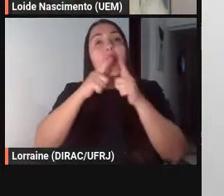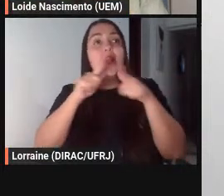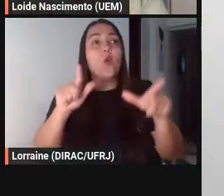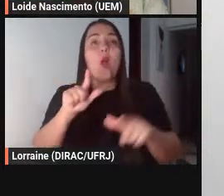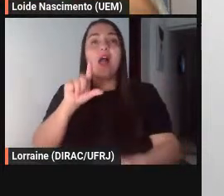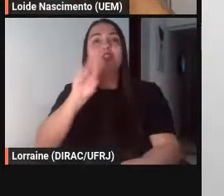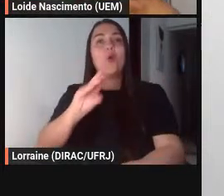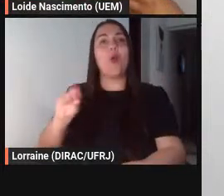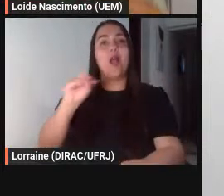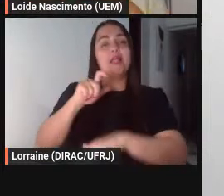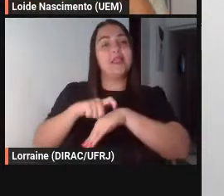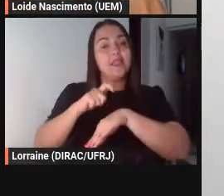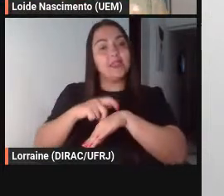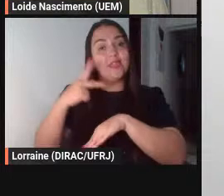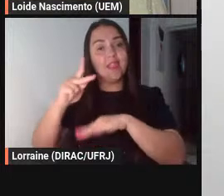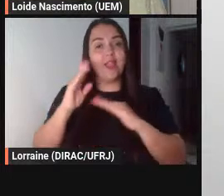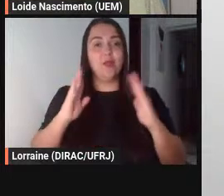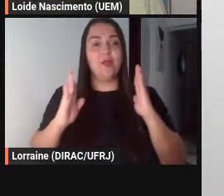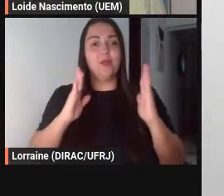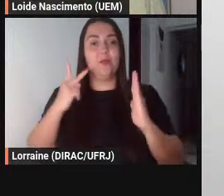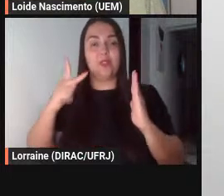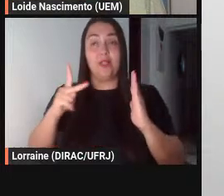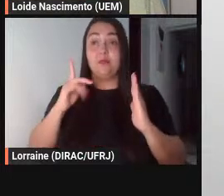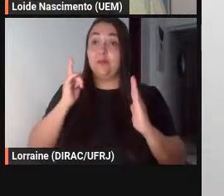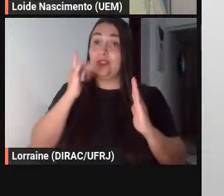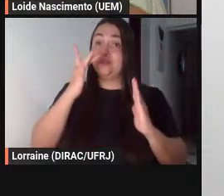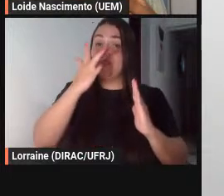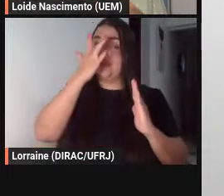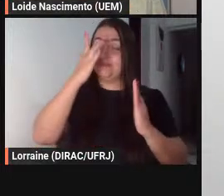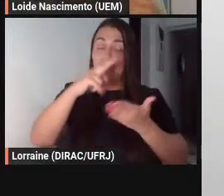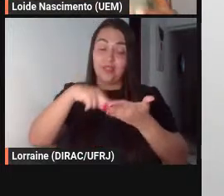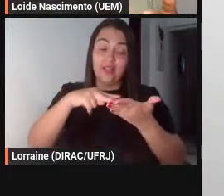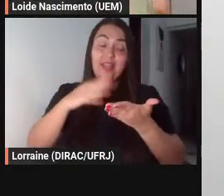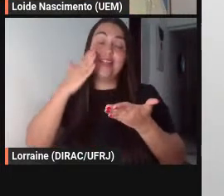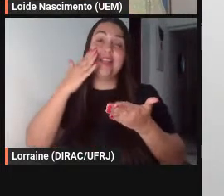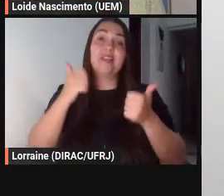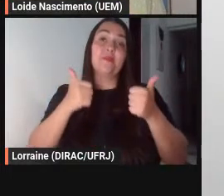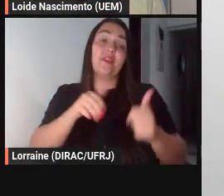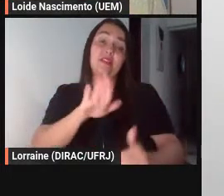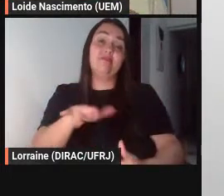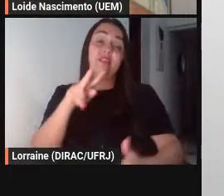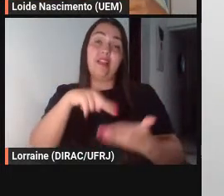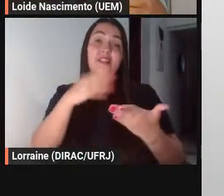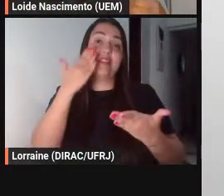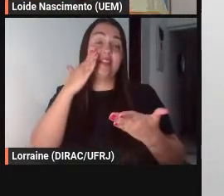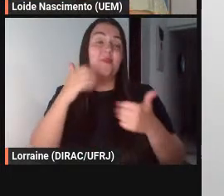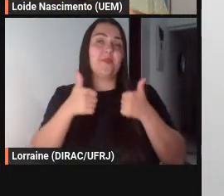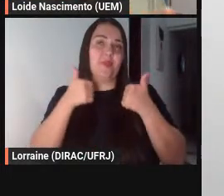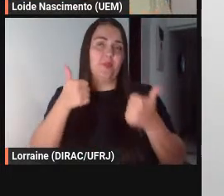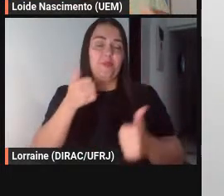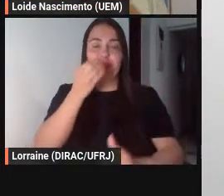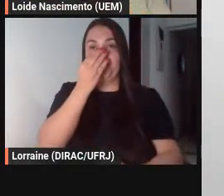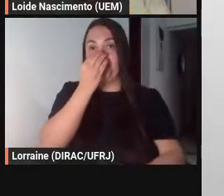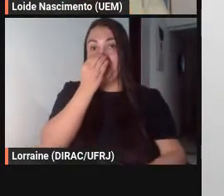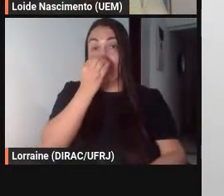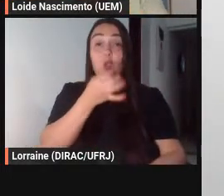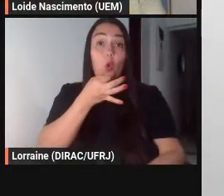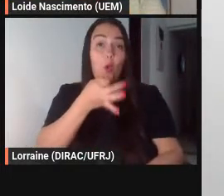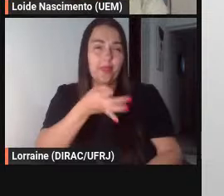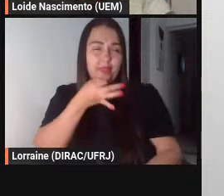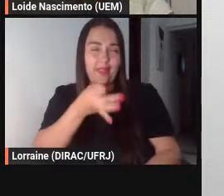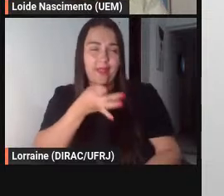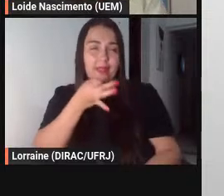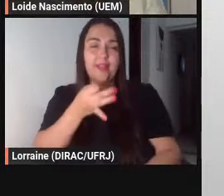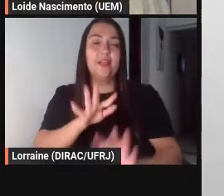dela não é e que facilita a compreensão do público leitor do público infanto juvenil nos comentários quando a fábula